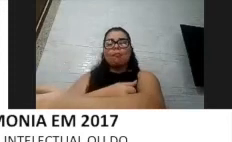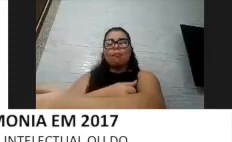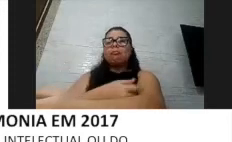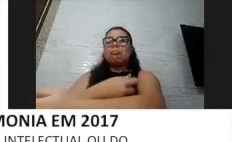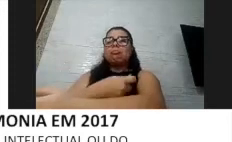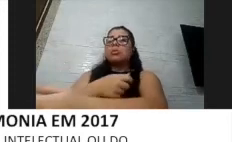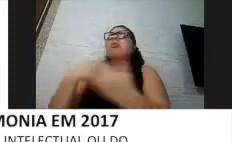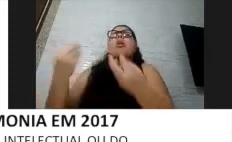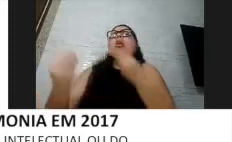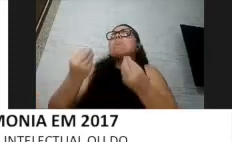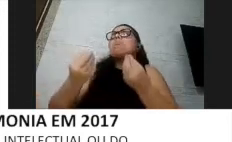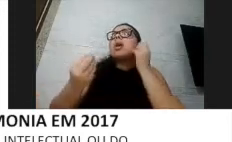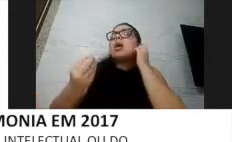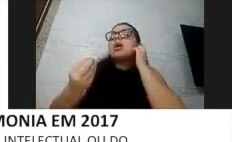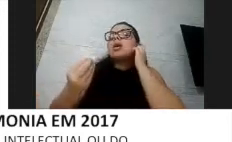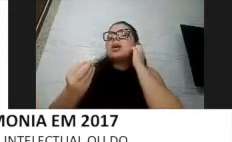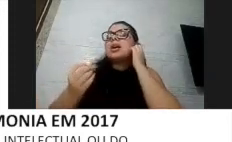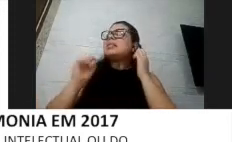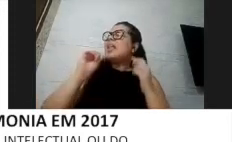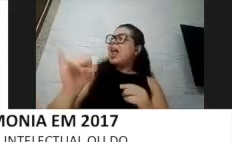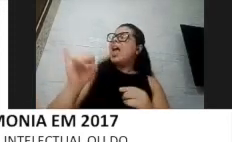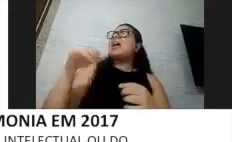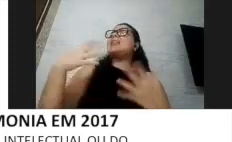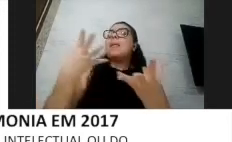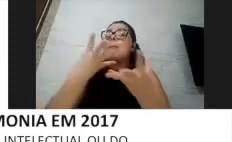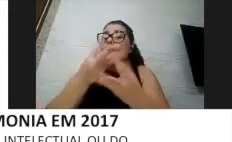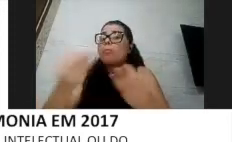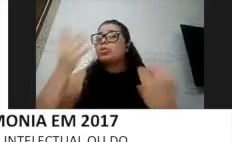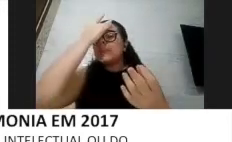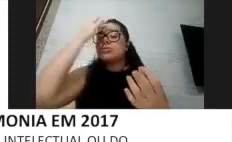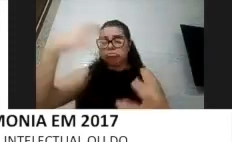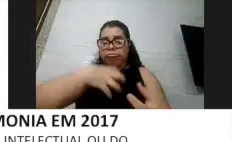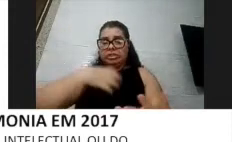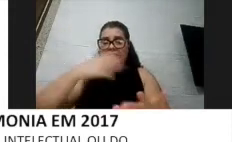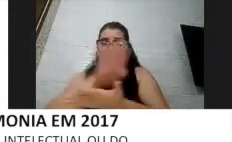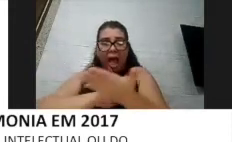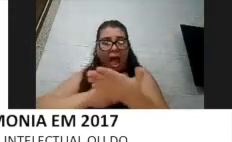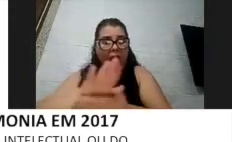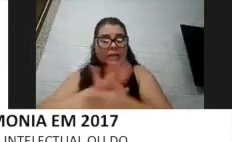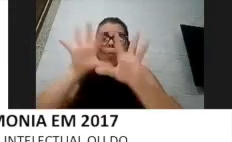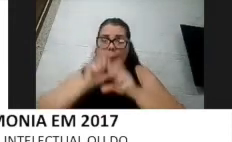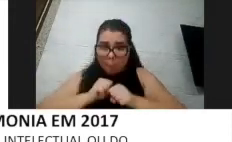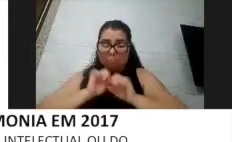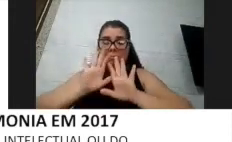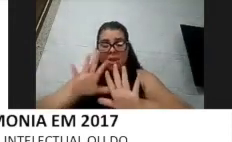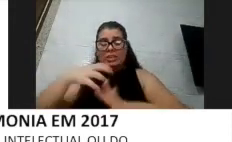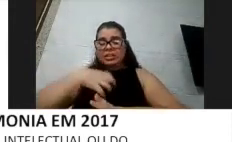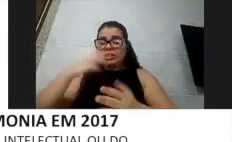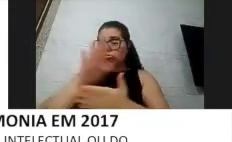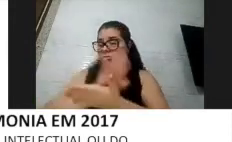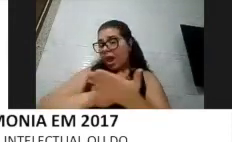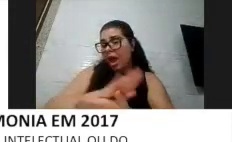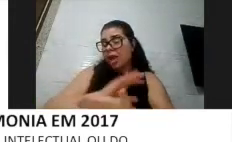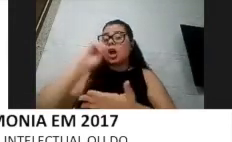Será que a gente também tem muitas pessoas com deficiência com quadros leves? A gente só vai saber isso